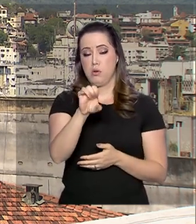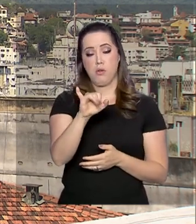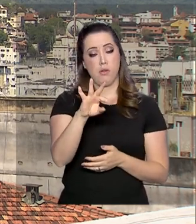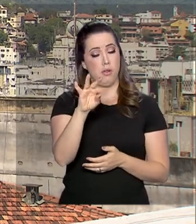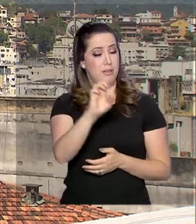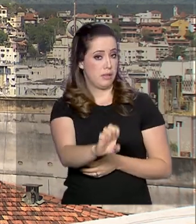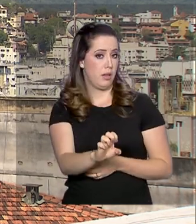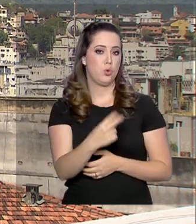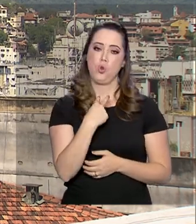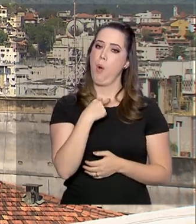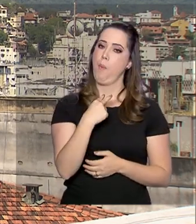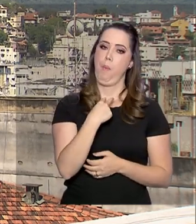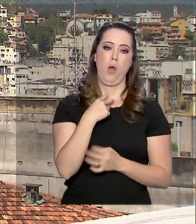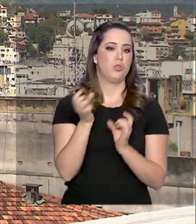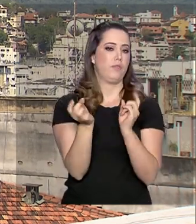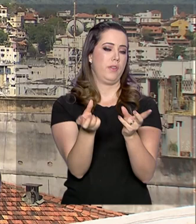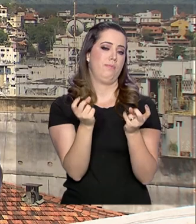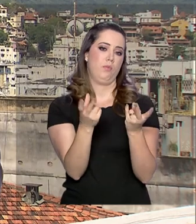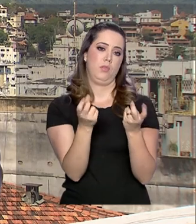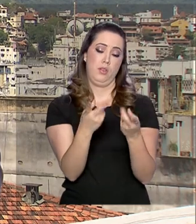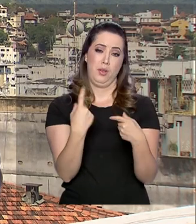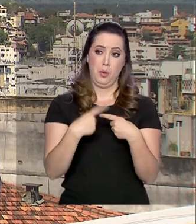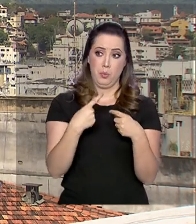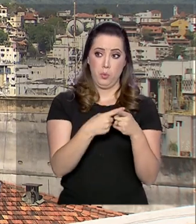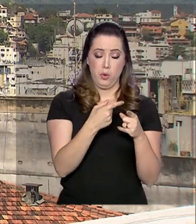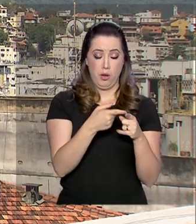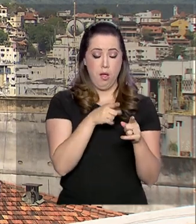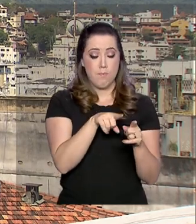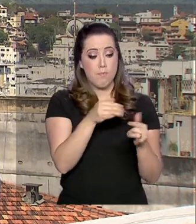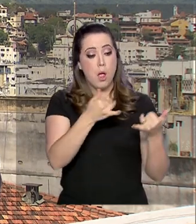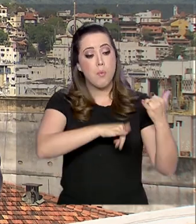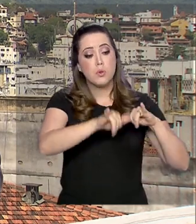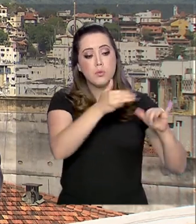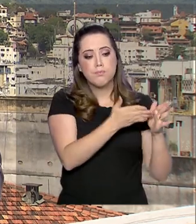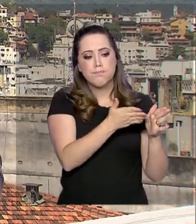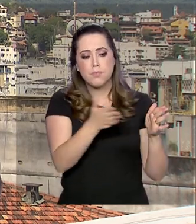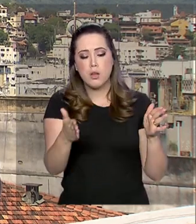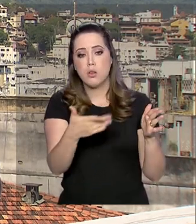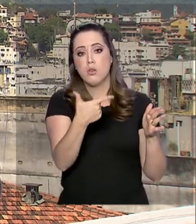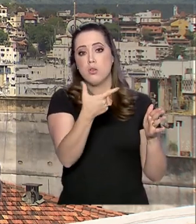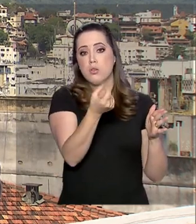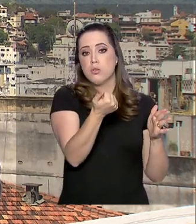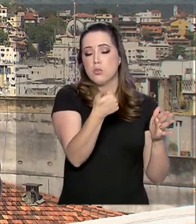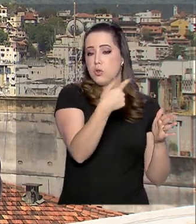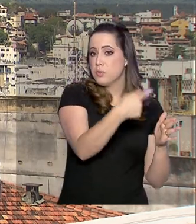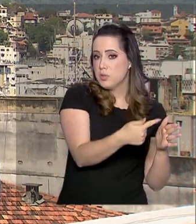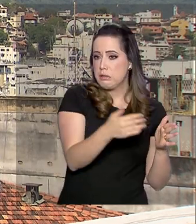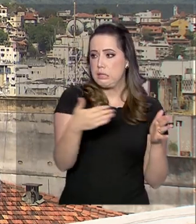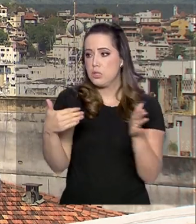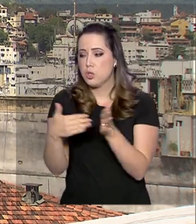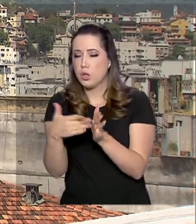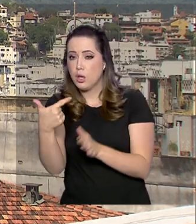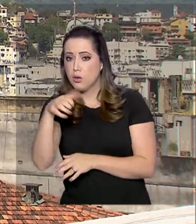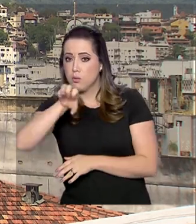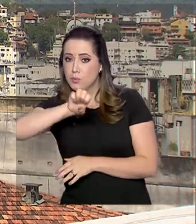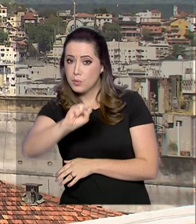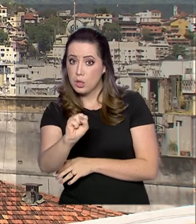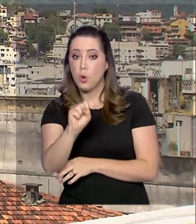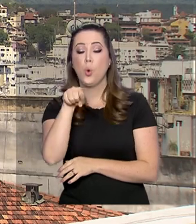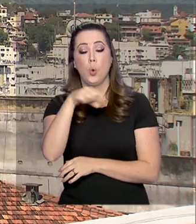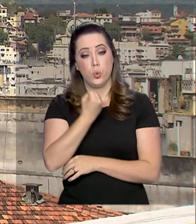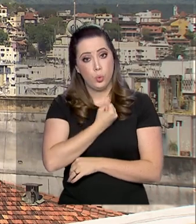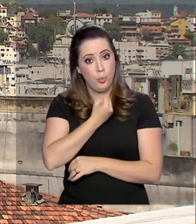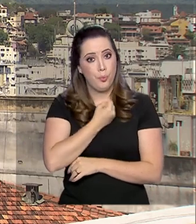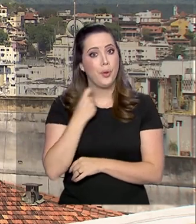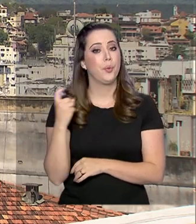análise se refere a coletas realizadas entre 2017 e 2018. Apesar do número ainda ser alto, os registros de